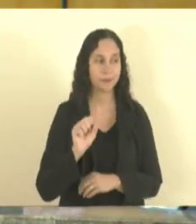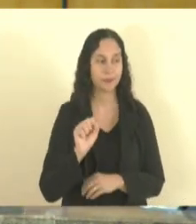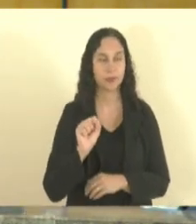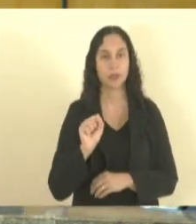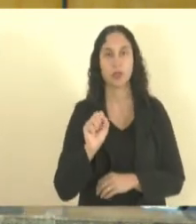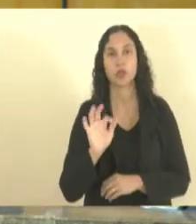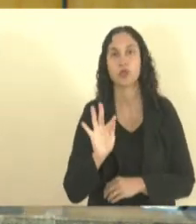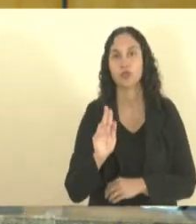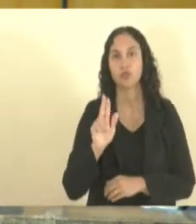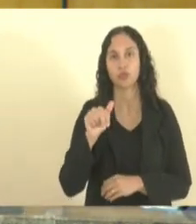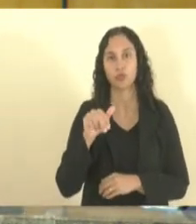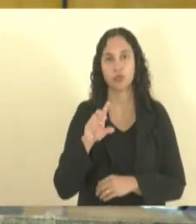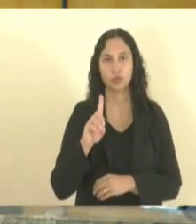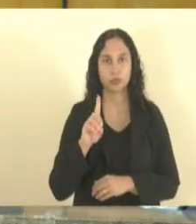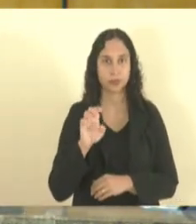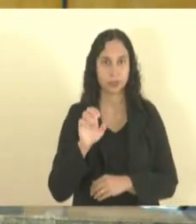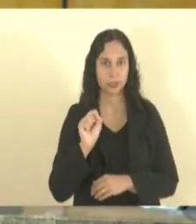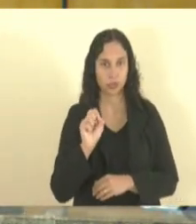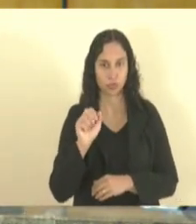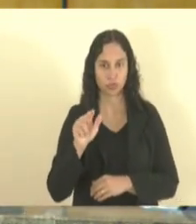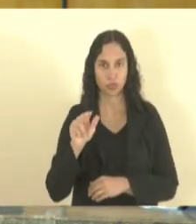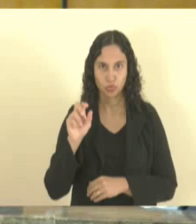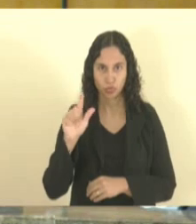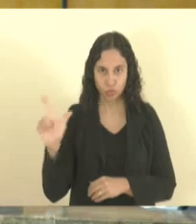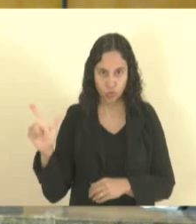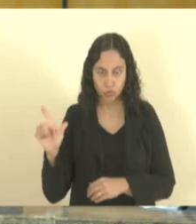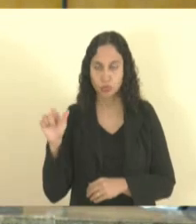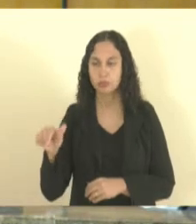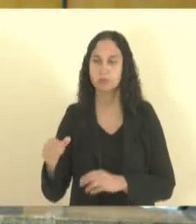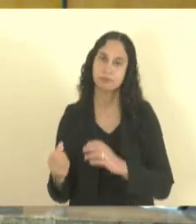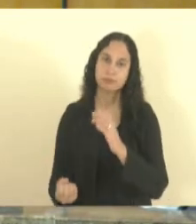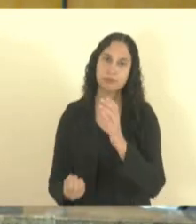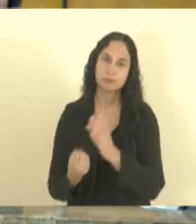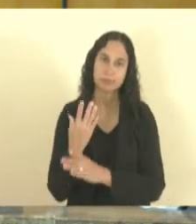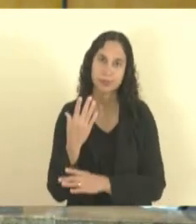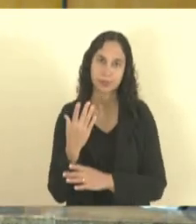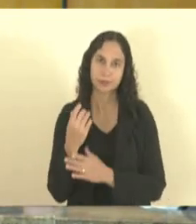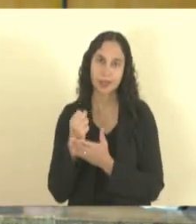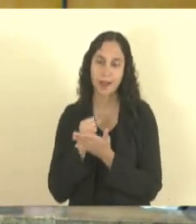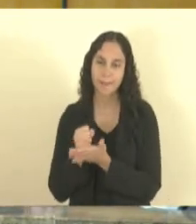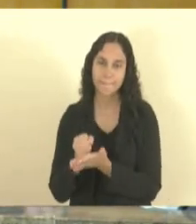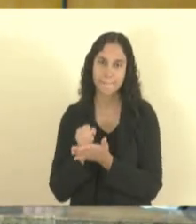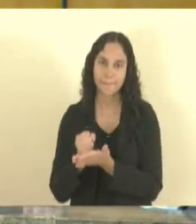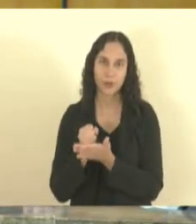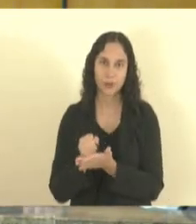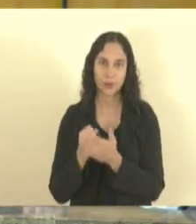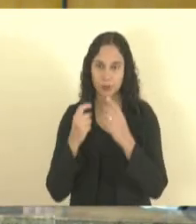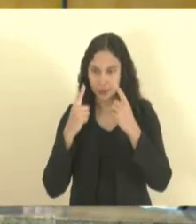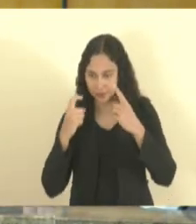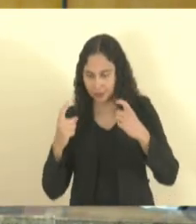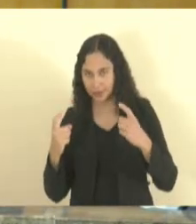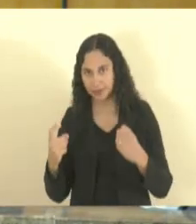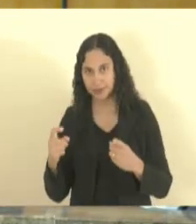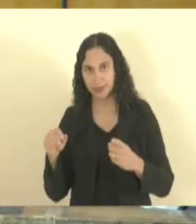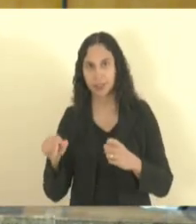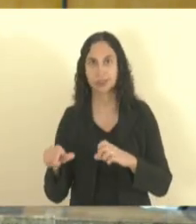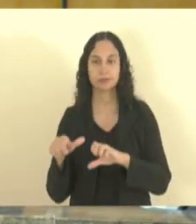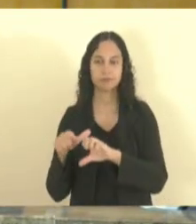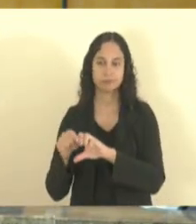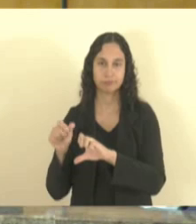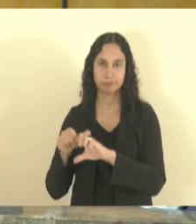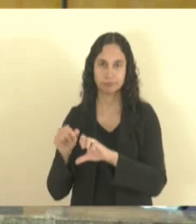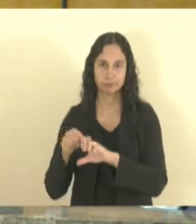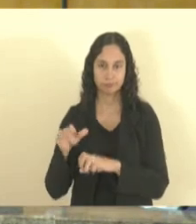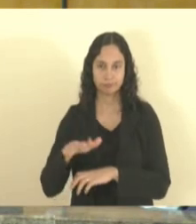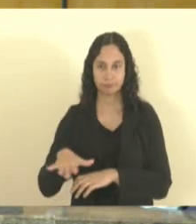um fundo público estadual que nós criamos para atender os empreendedores do Sul e compensar